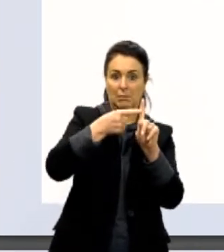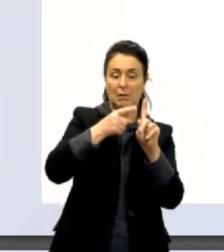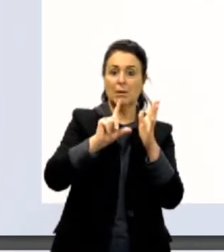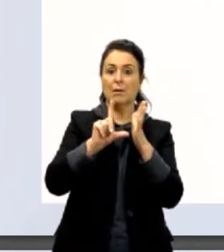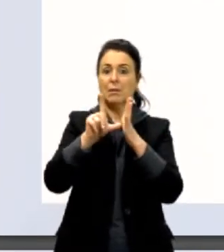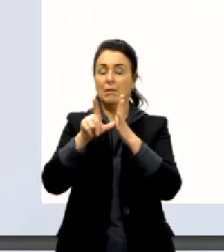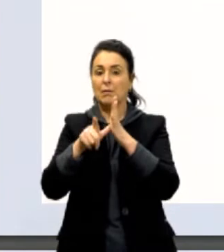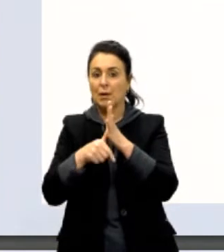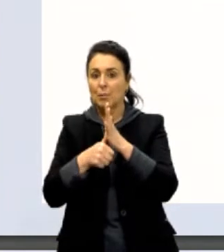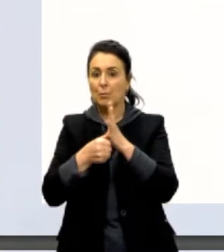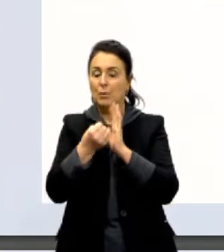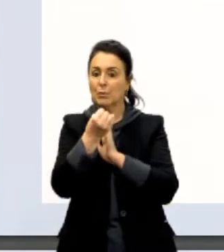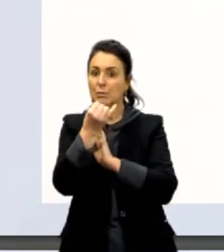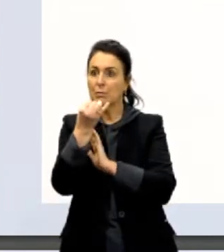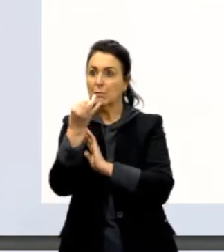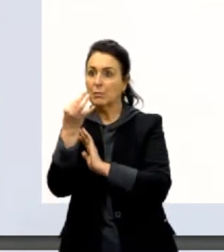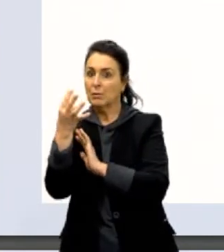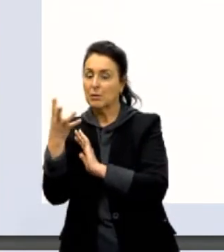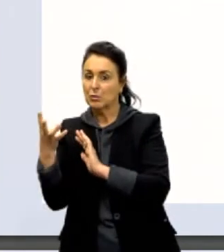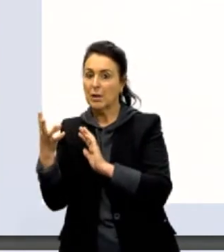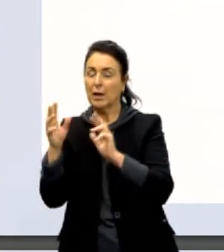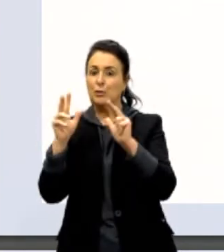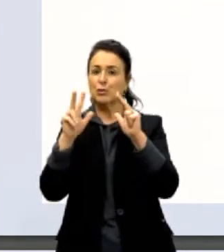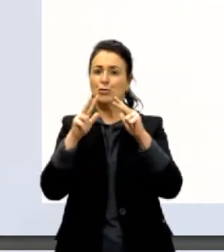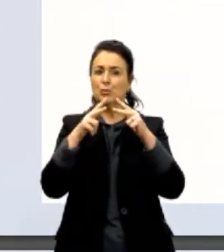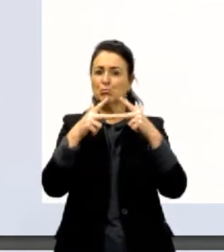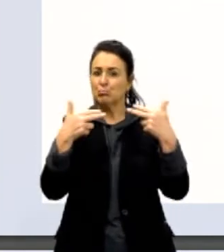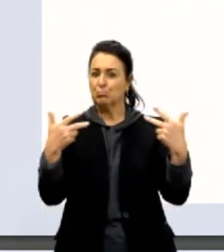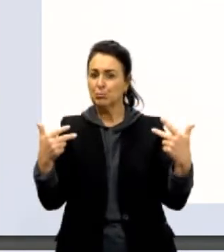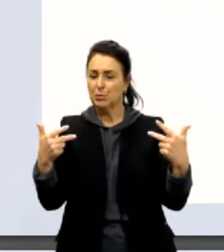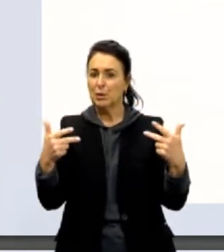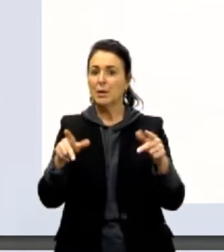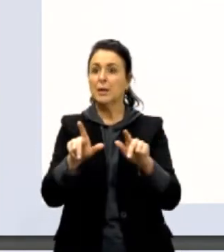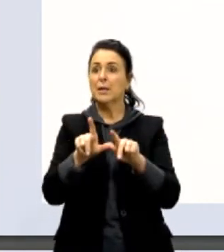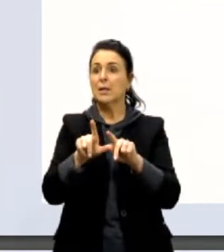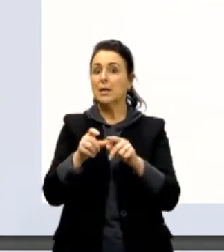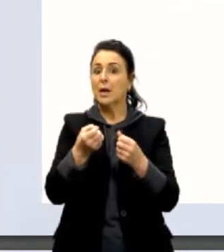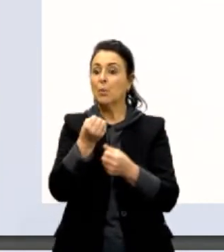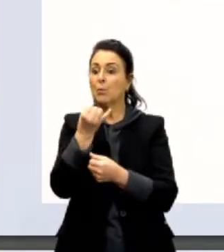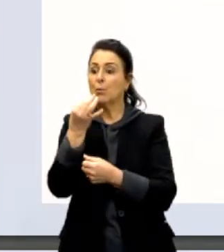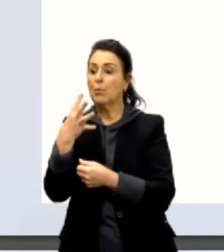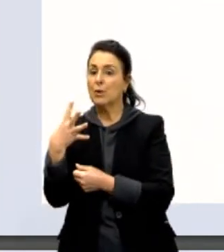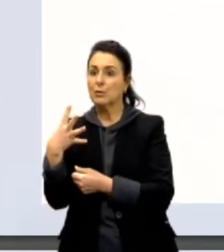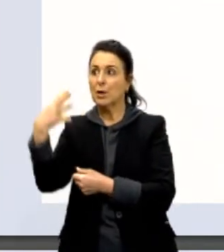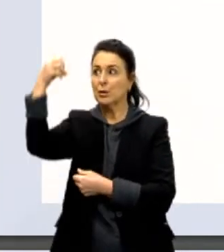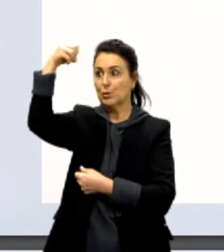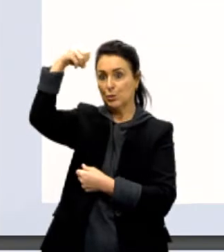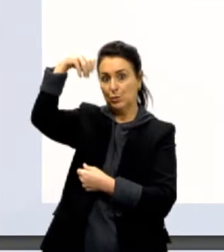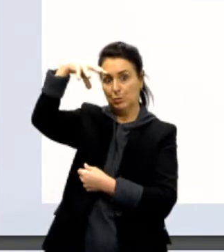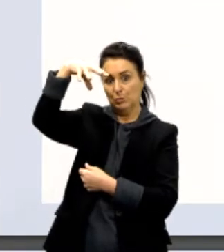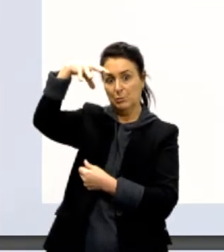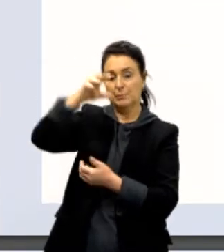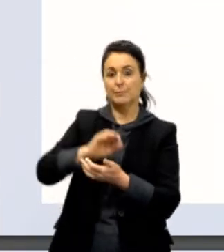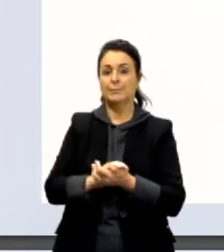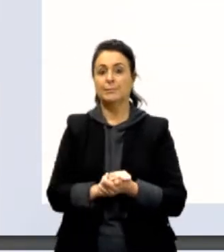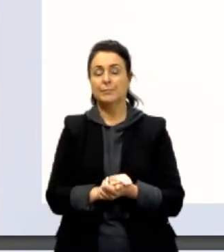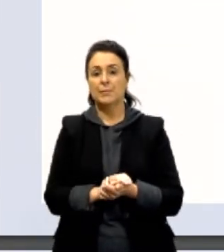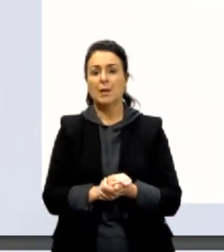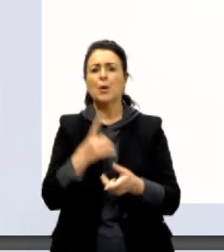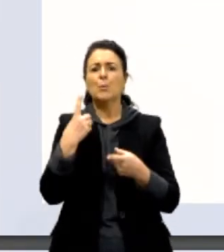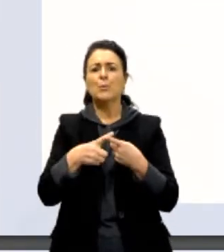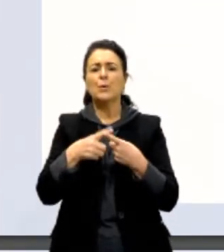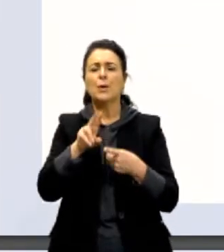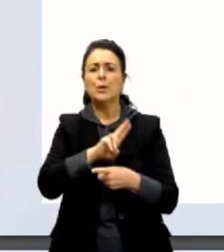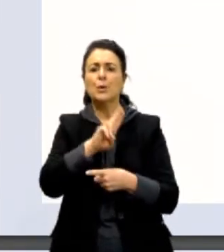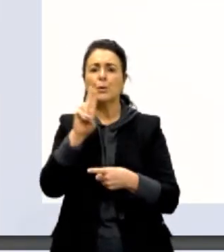depois quantidade de substância e intensidade luminosa, ok? O porquê que